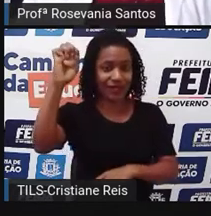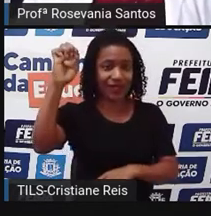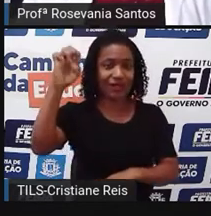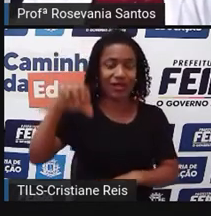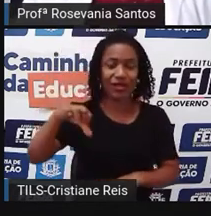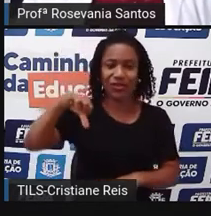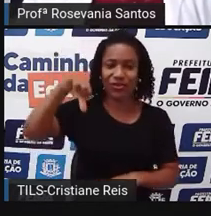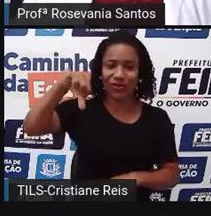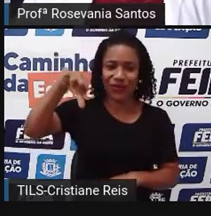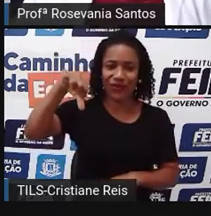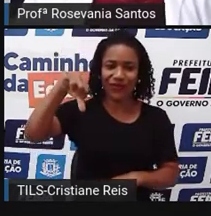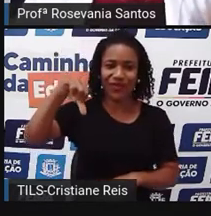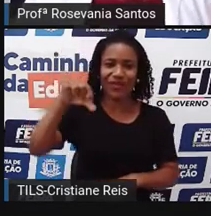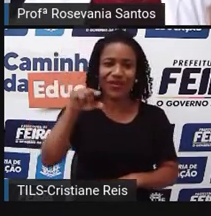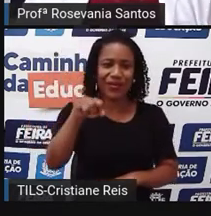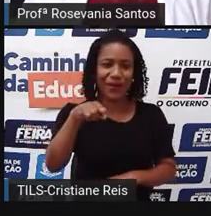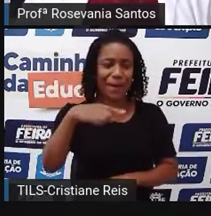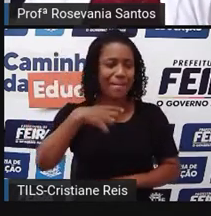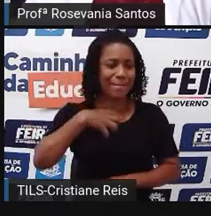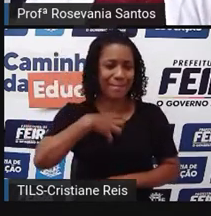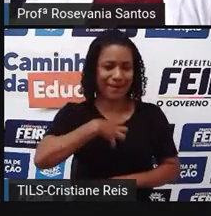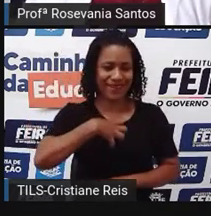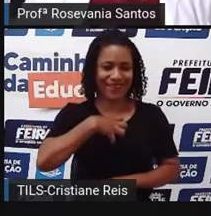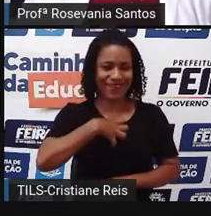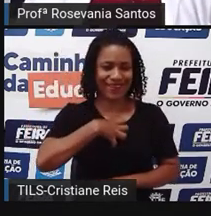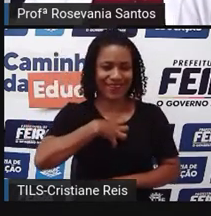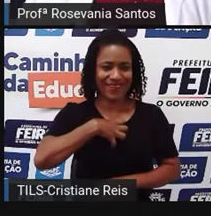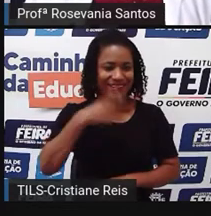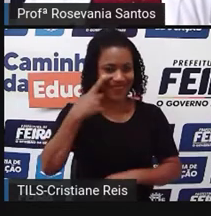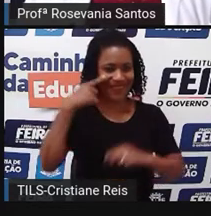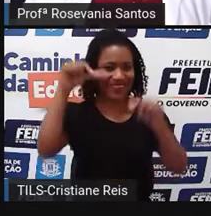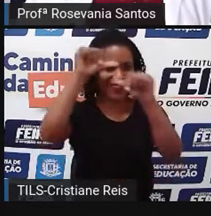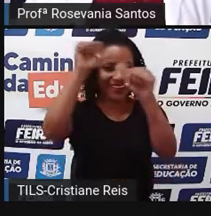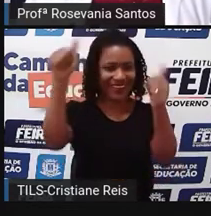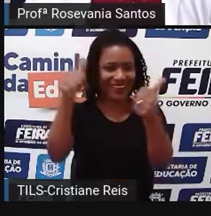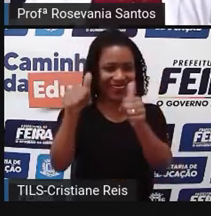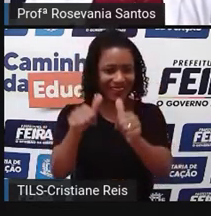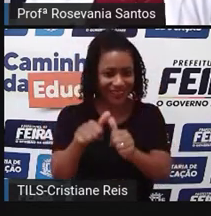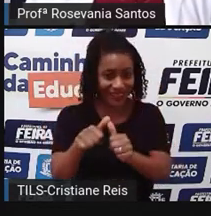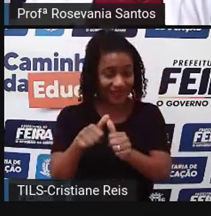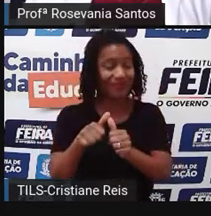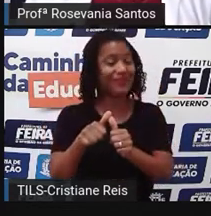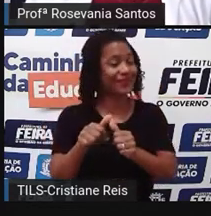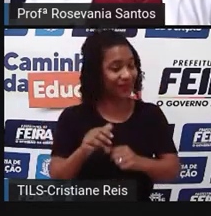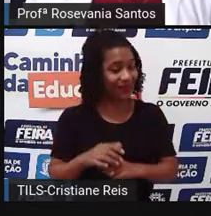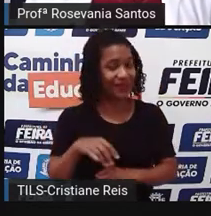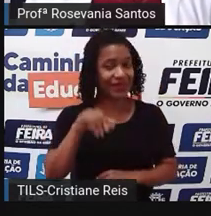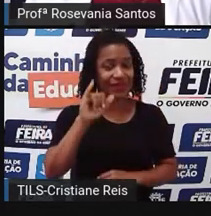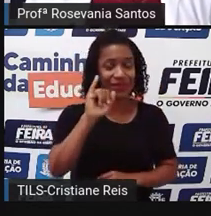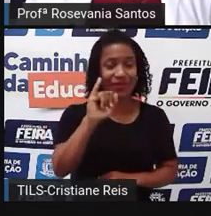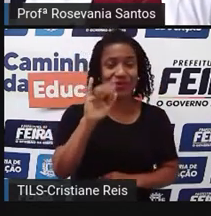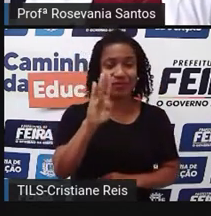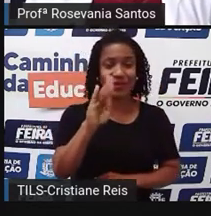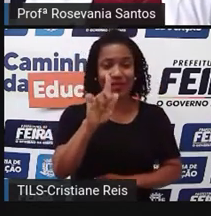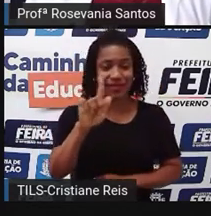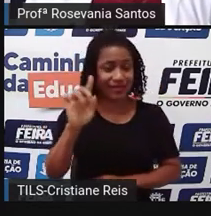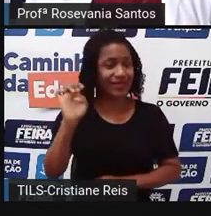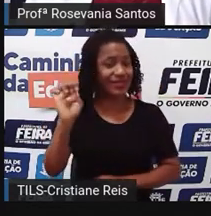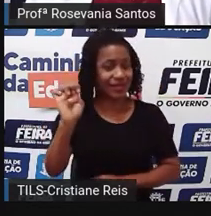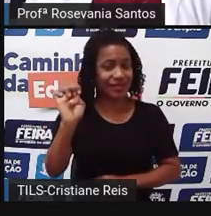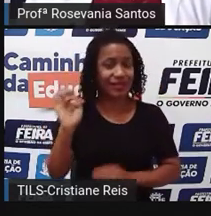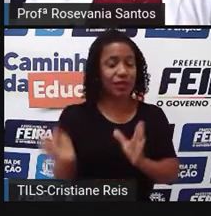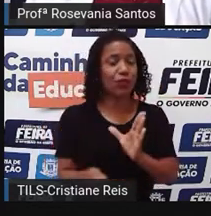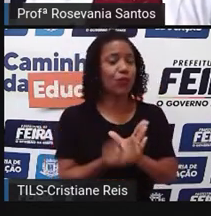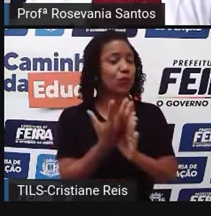nossa amada Bahia aqui, olha que destaque, né? Na região nordeste. Então, o IBGE, como eu falei para vocês, Instituto Brasileiro de Geografia e Estatística, ele foi